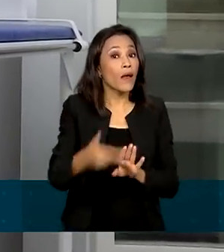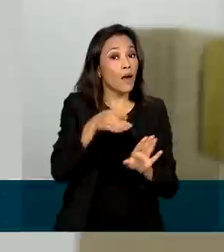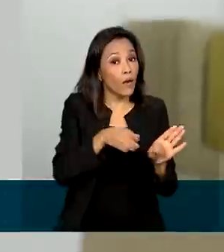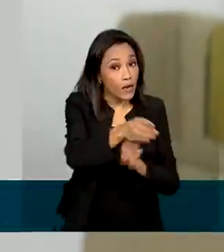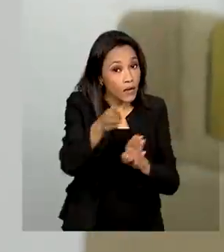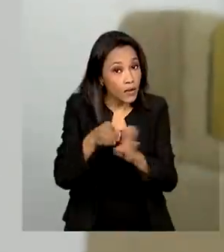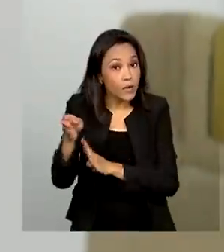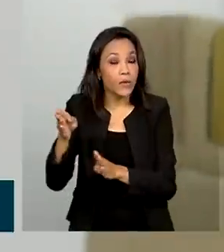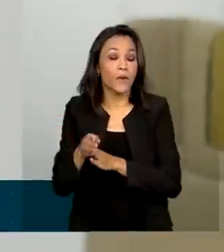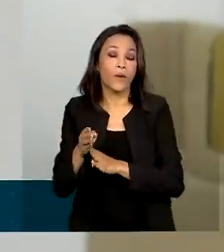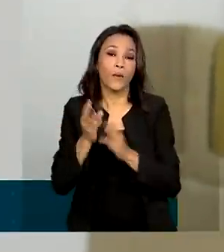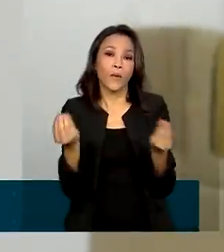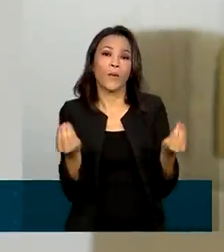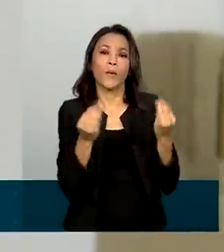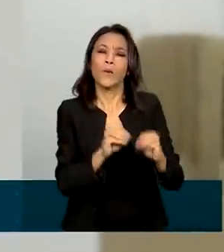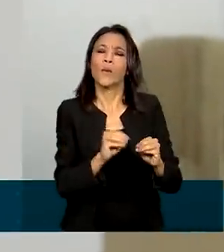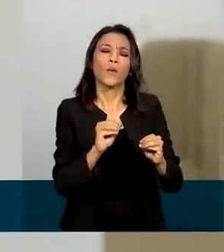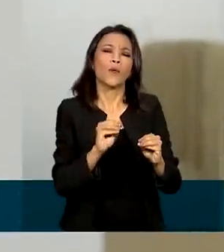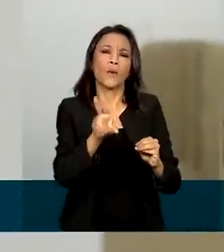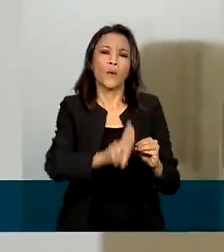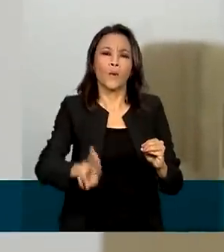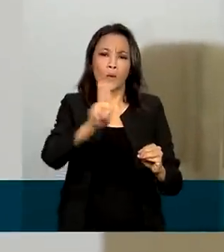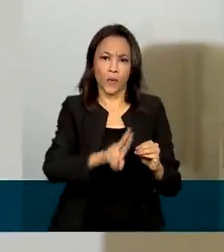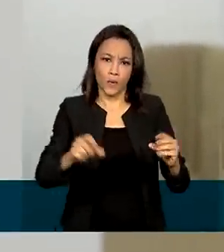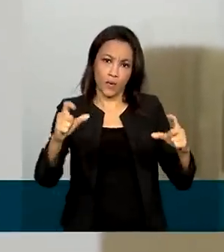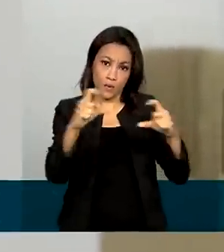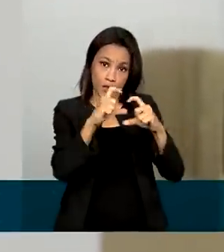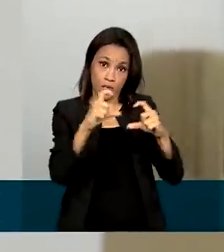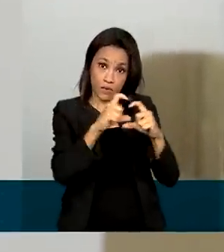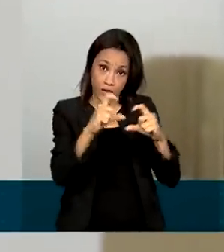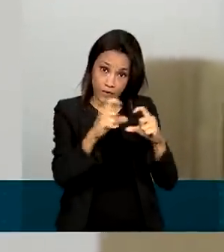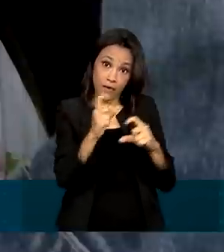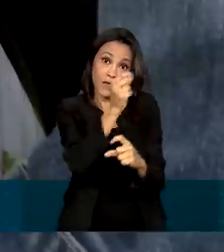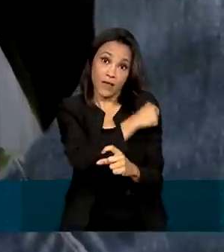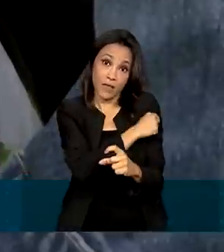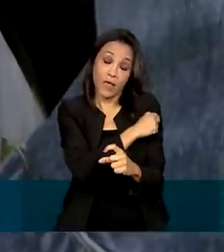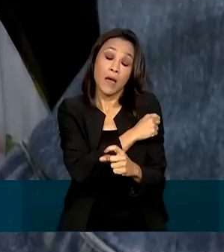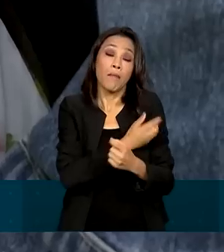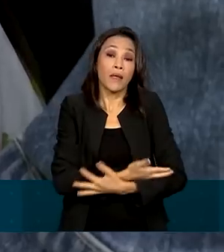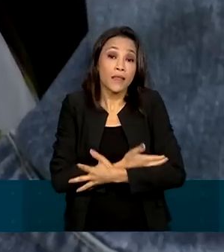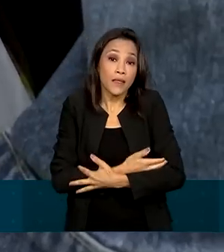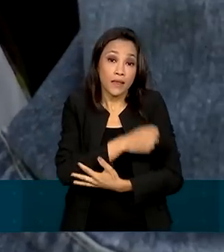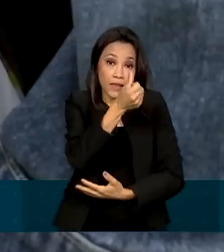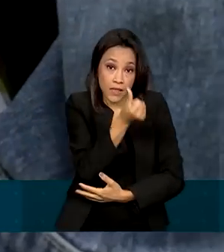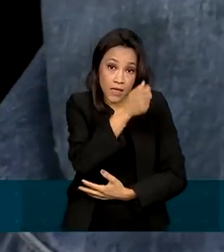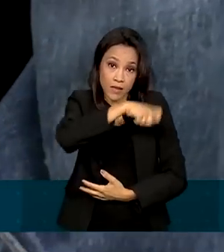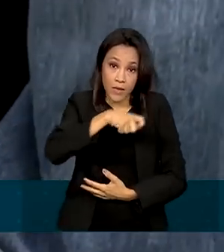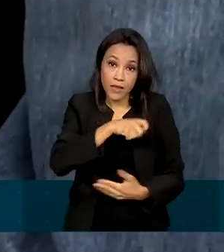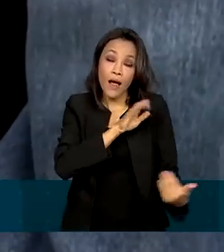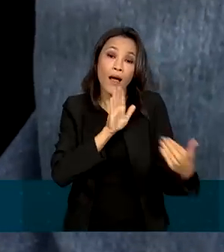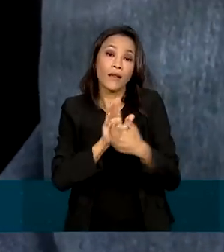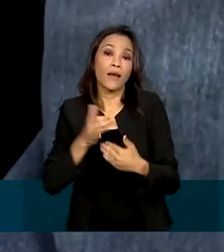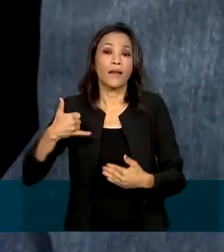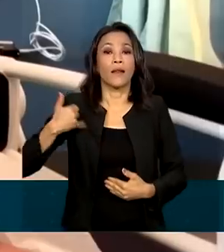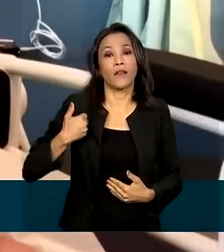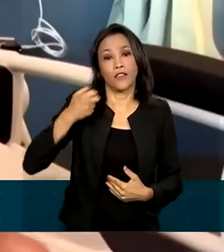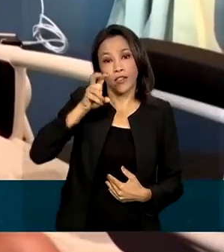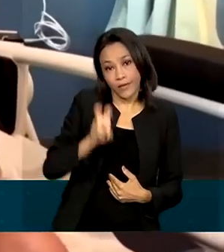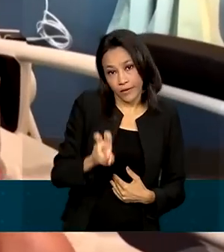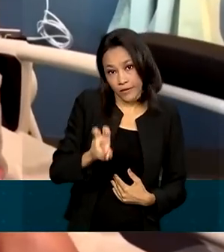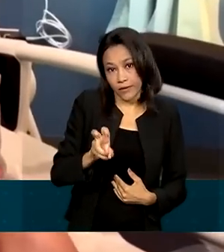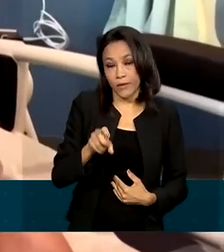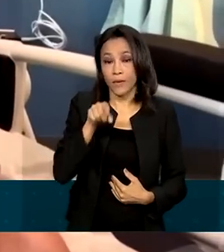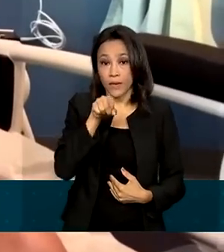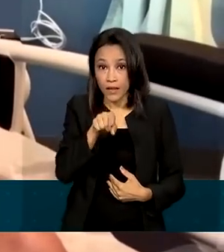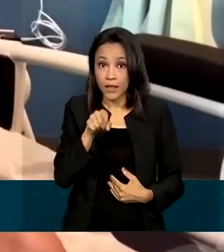a incorporação ao SUS da vacina da Pfizer contra a Covid-19 para as crianças entre seis meses até cinco anos incompletos.